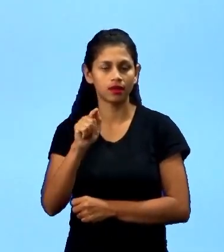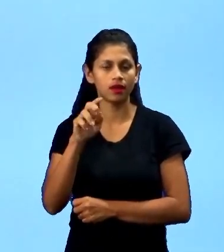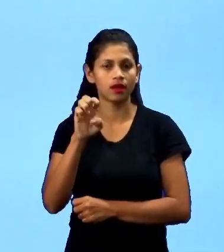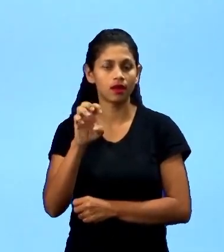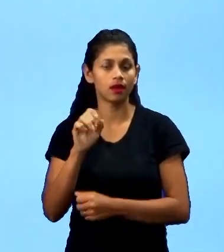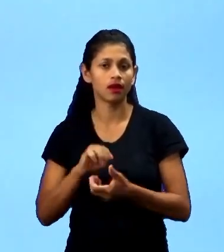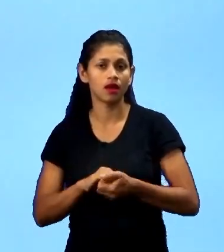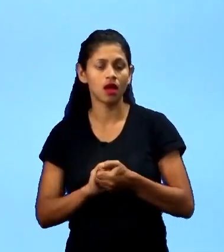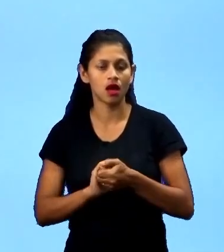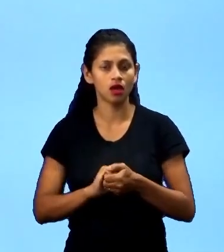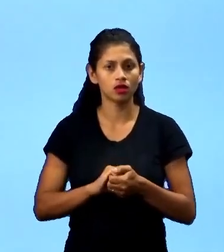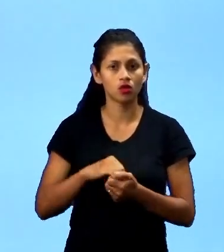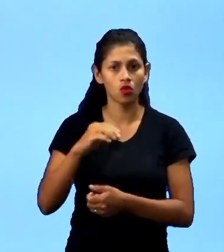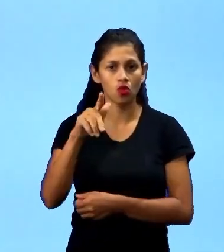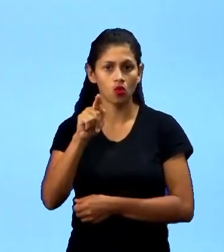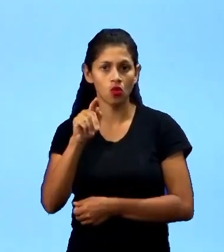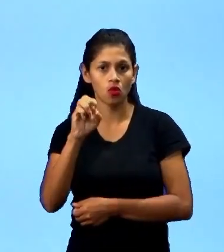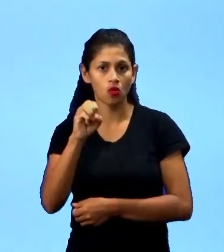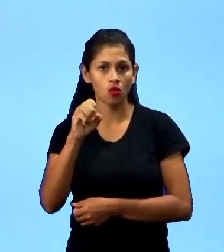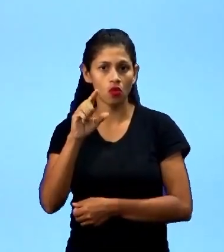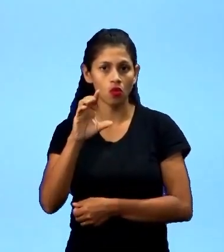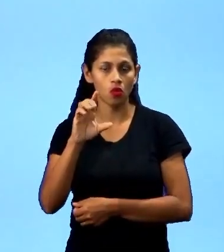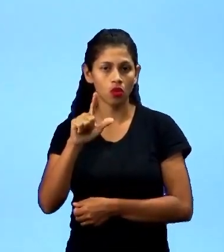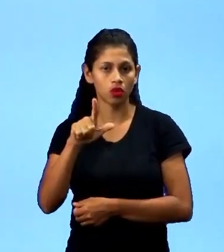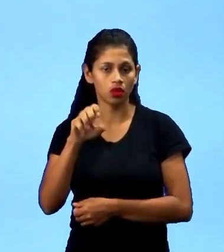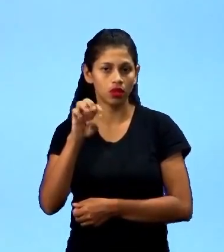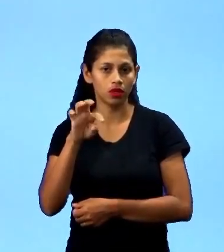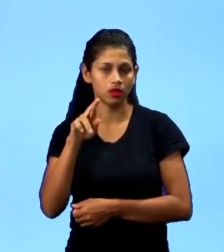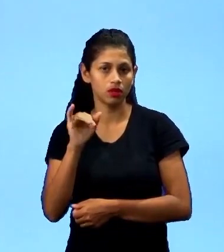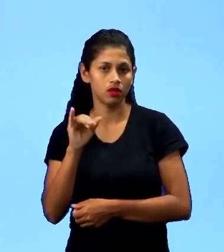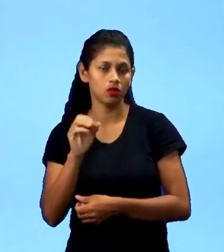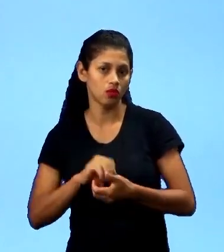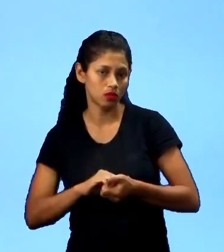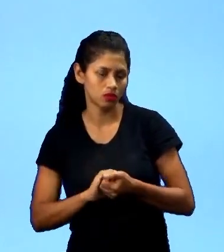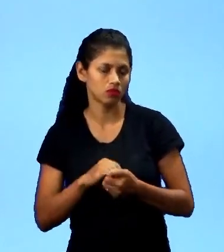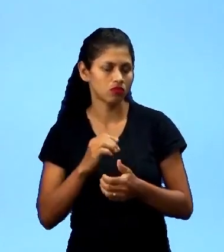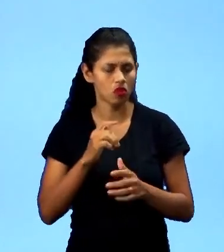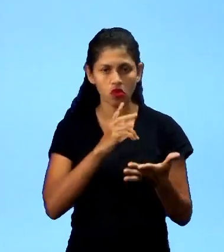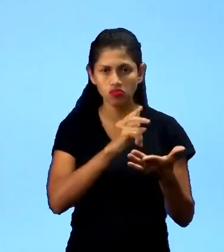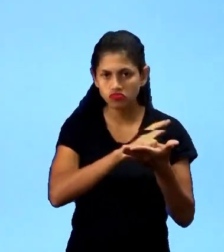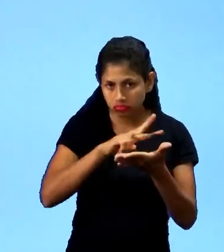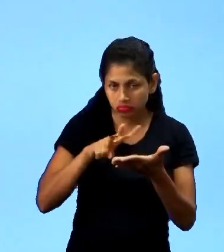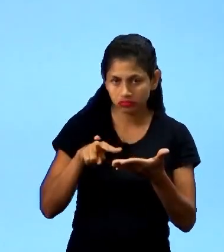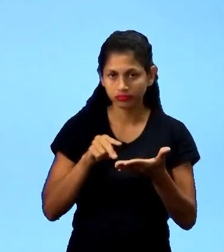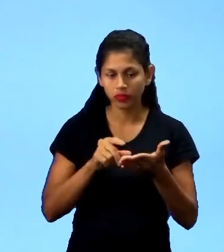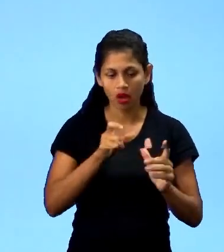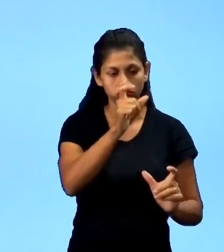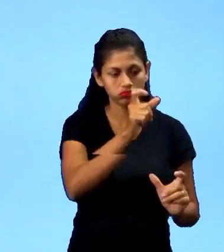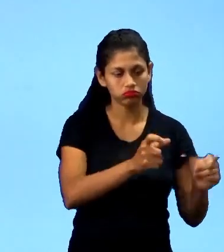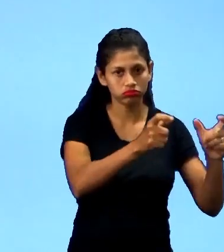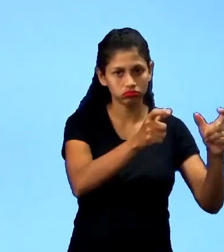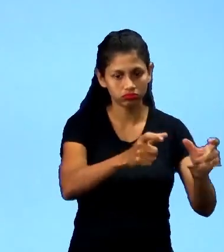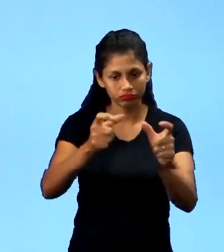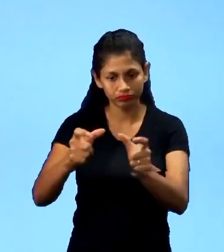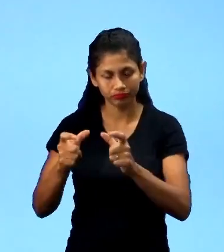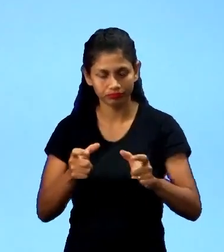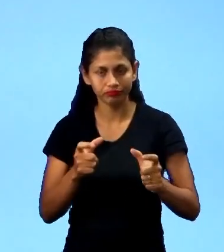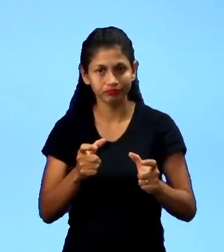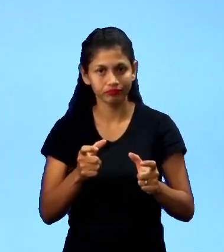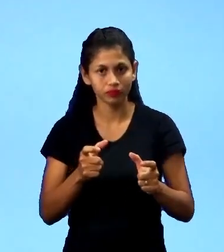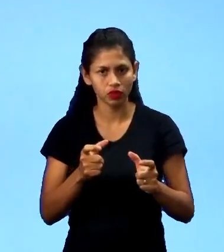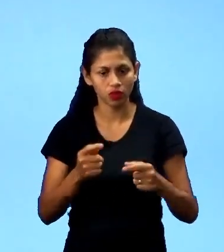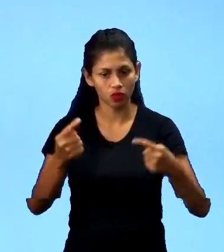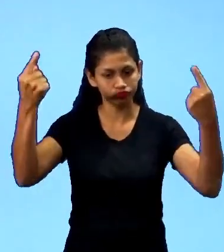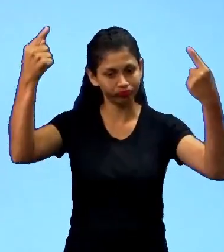gente começa a determinar funções para cada um dos participantes da equipe. Como foi mencionado também, existe um confronto com uma